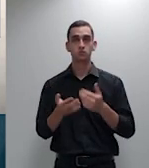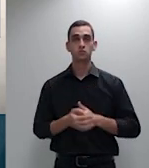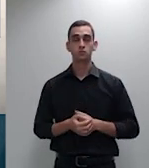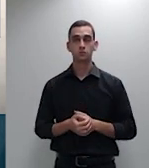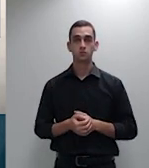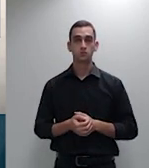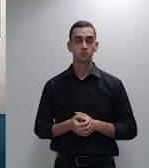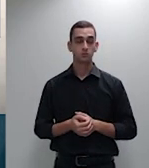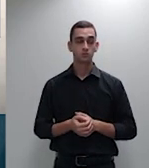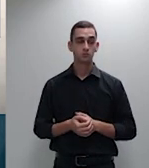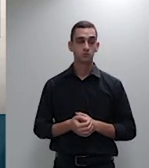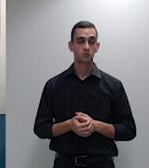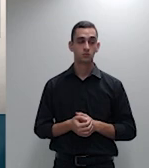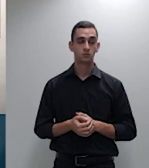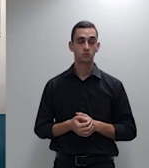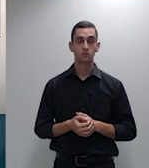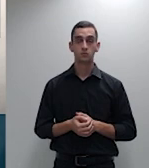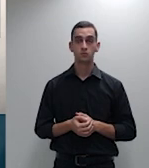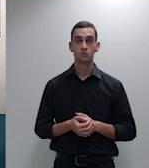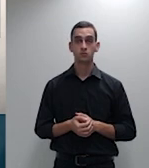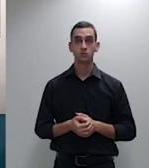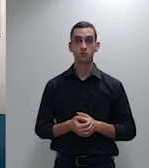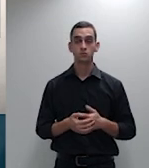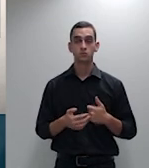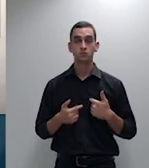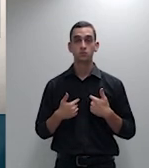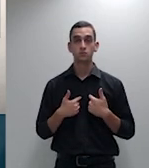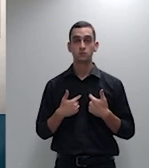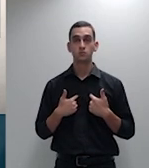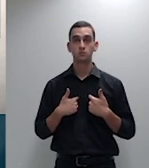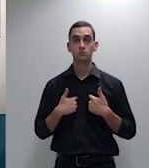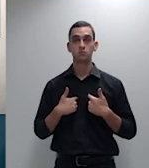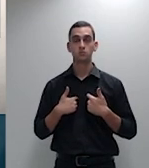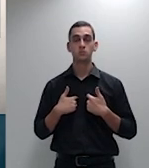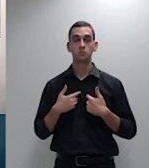eu chamo a julgamento ministro sanseverino